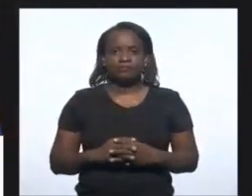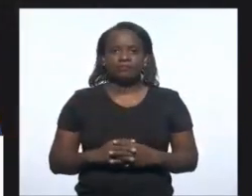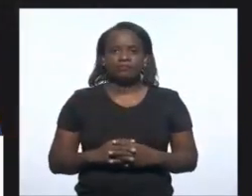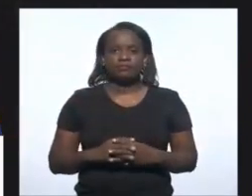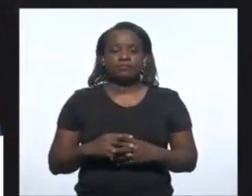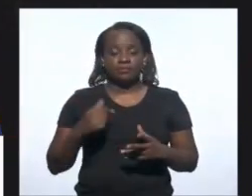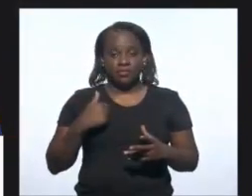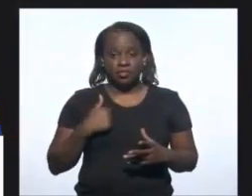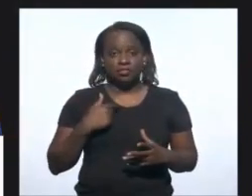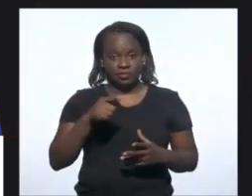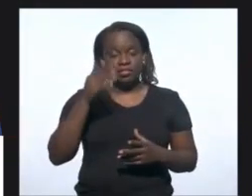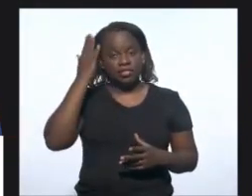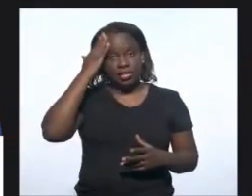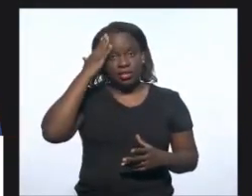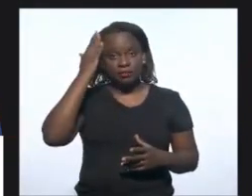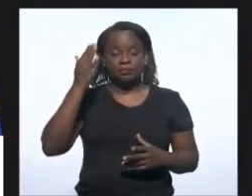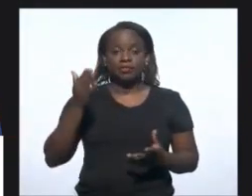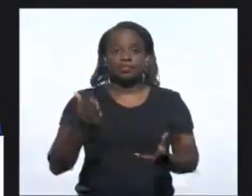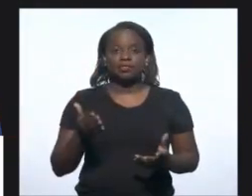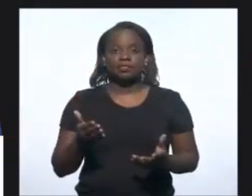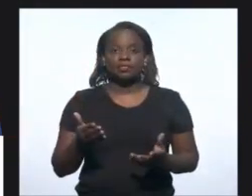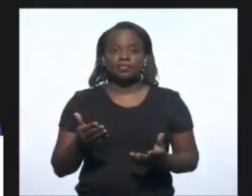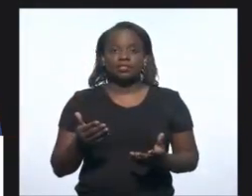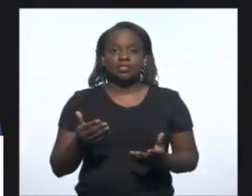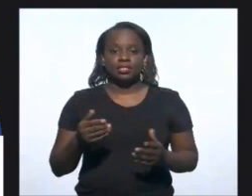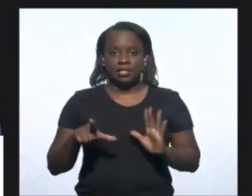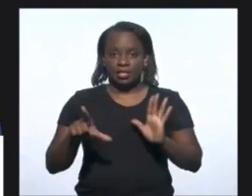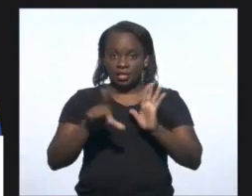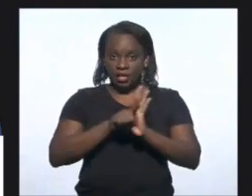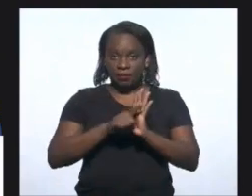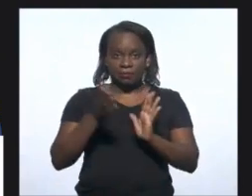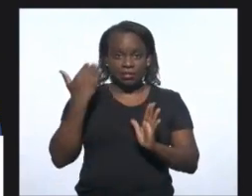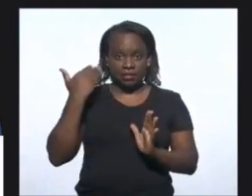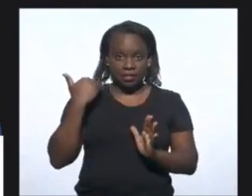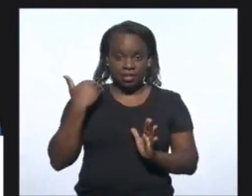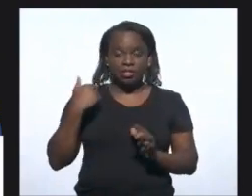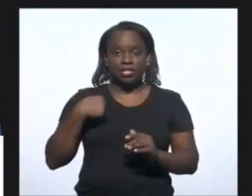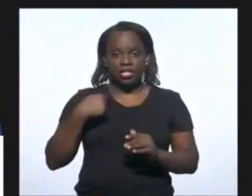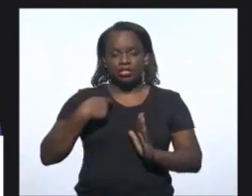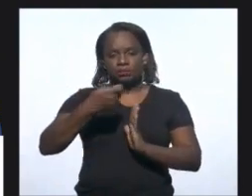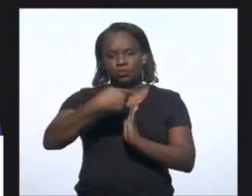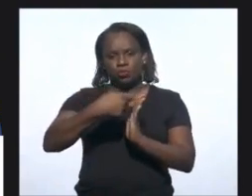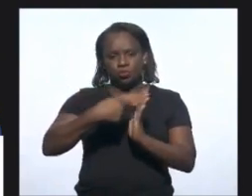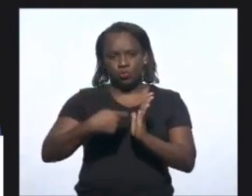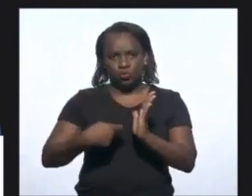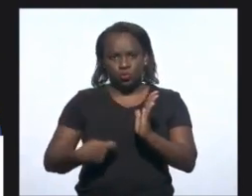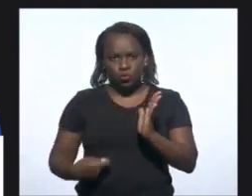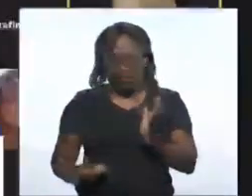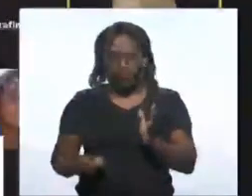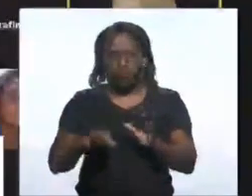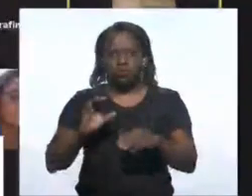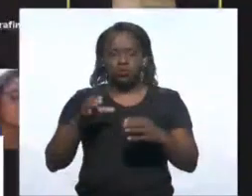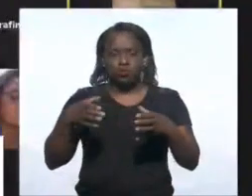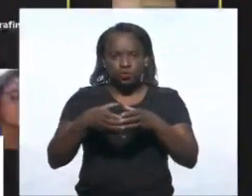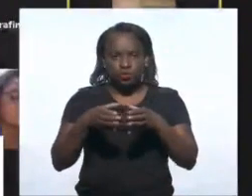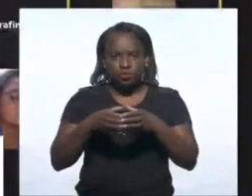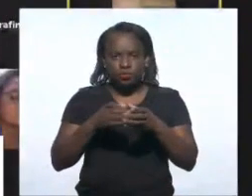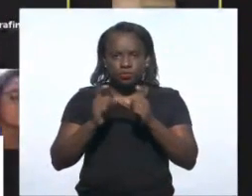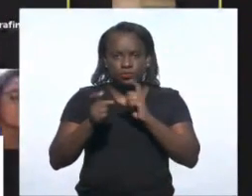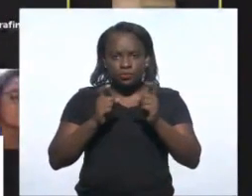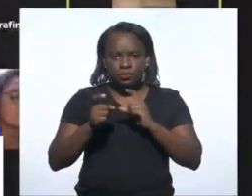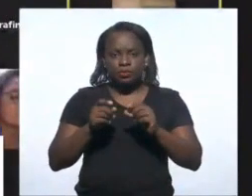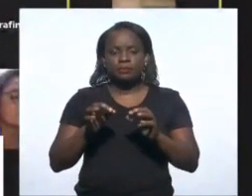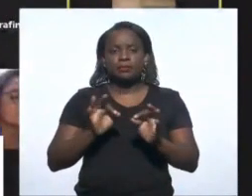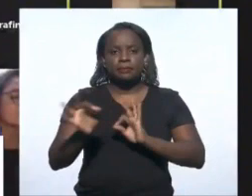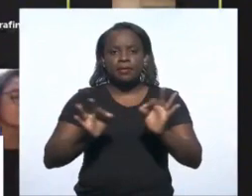O senhor sabe, presidente, que na legislatura passada eu fui relator da comissão processante do impeachment